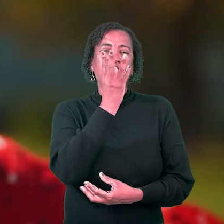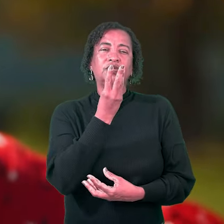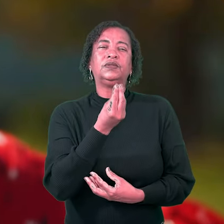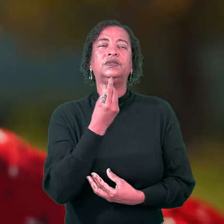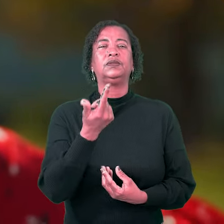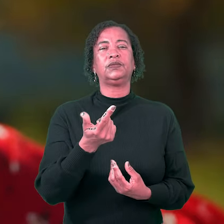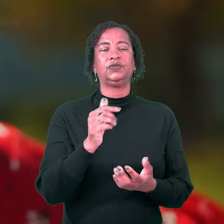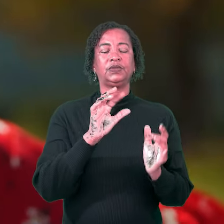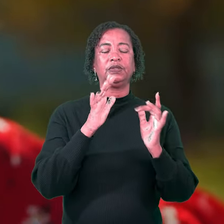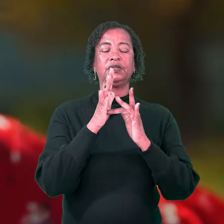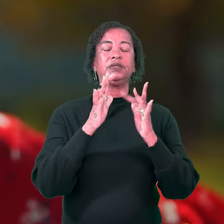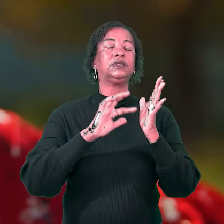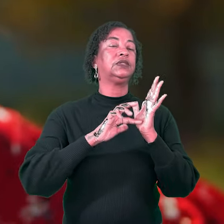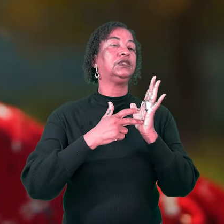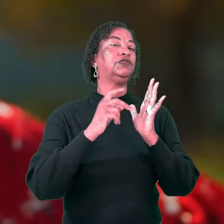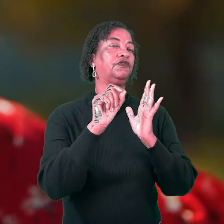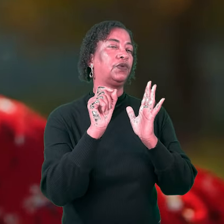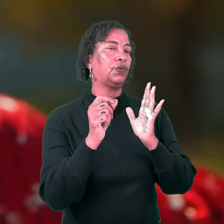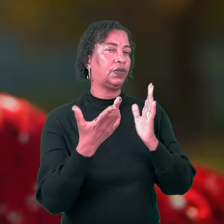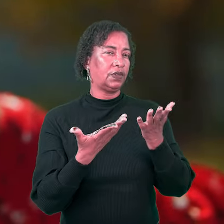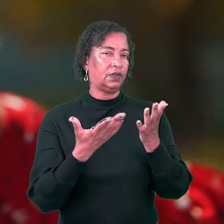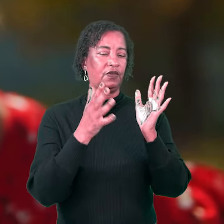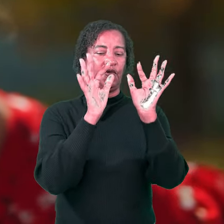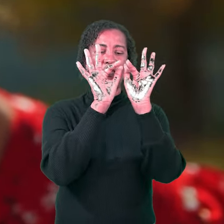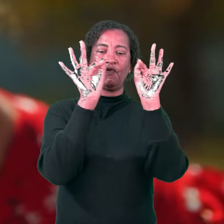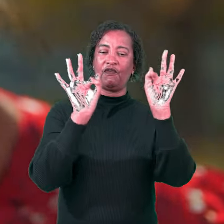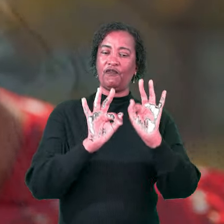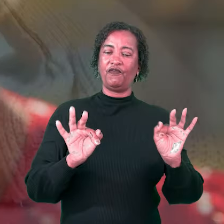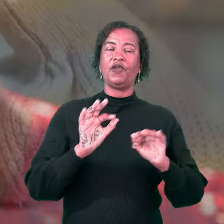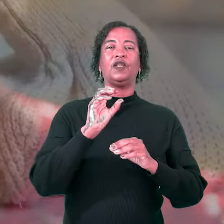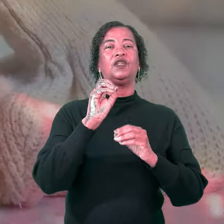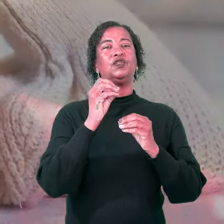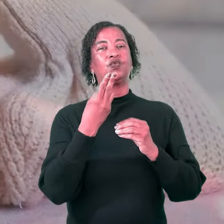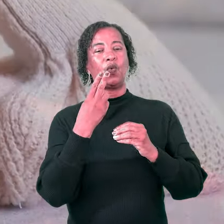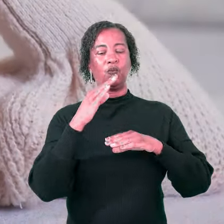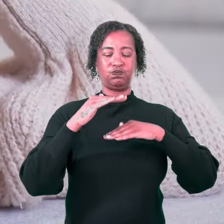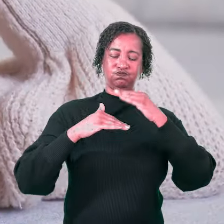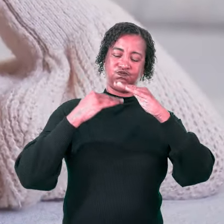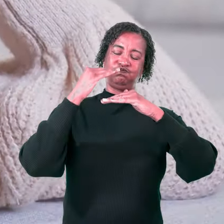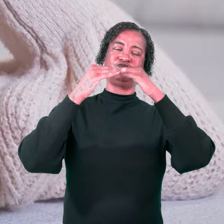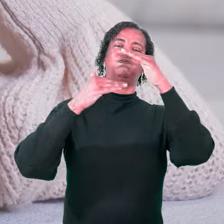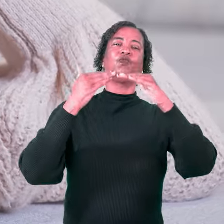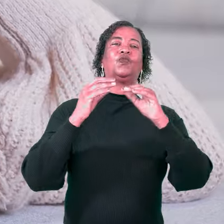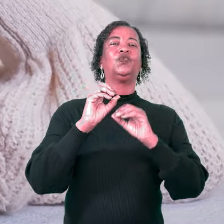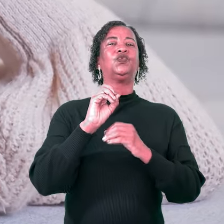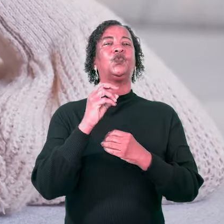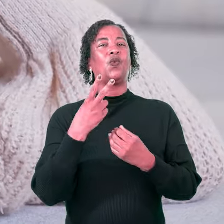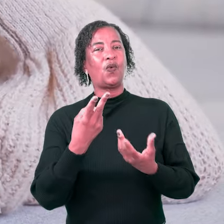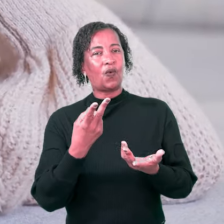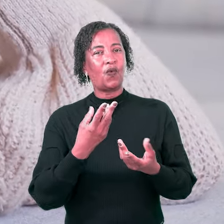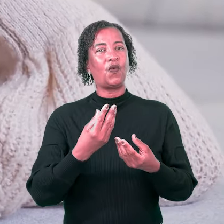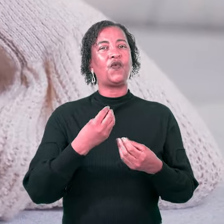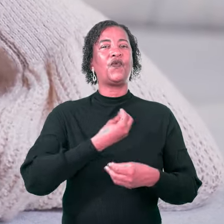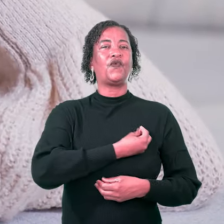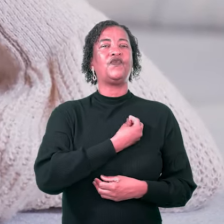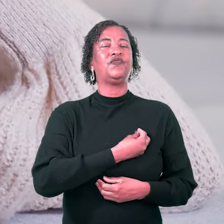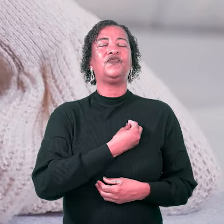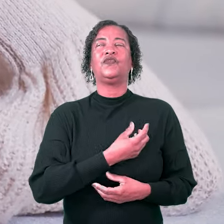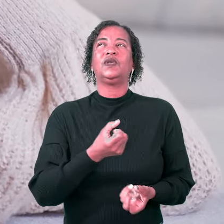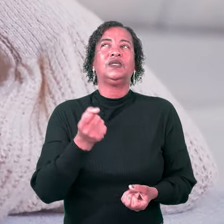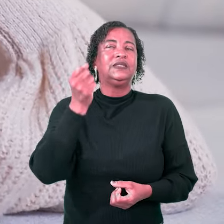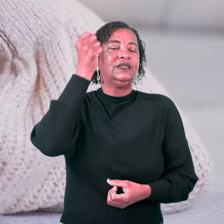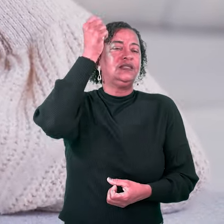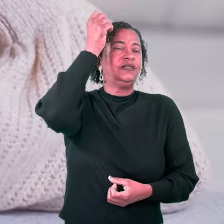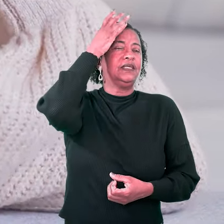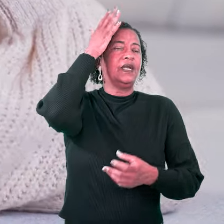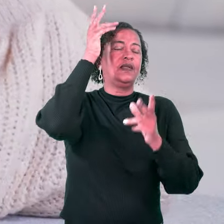A palavra bem-aventurados significa feliz ou próspero espiritualmente ou estar num estado de